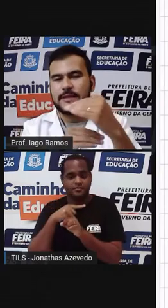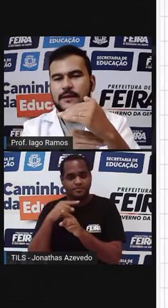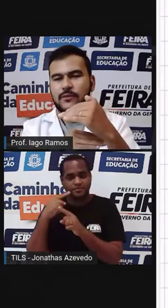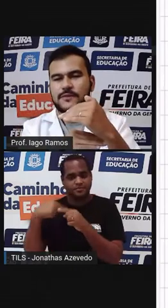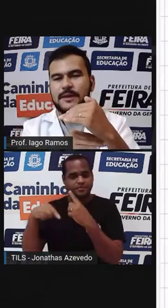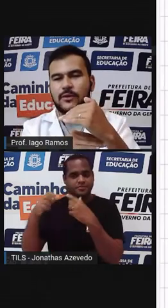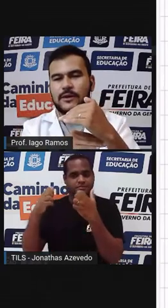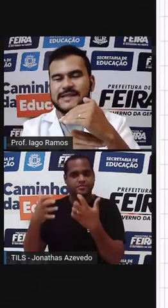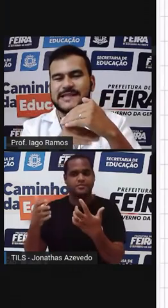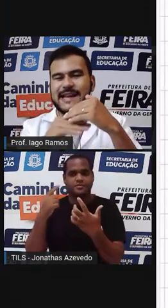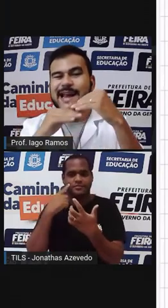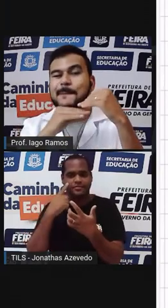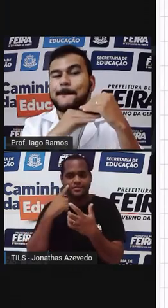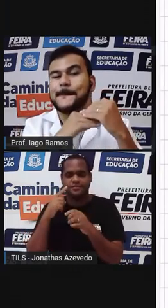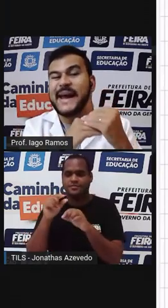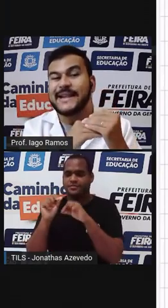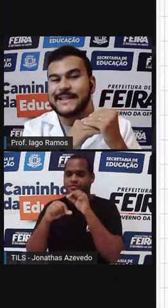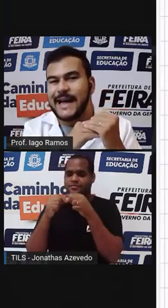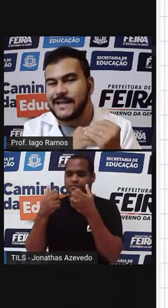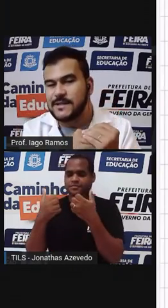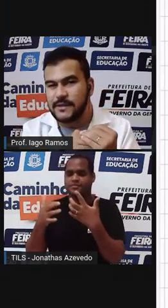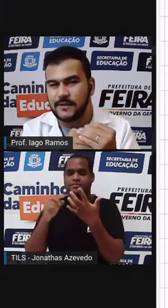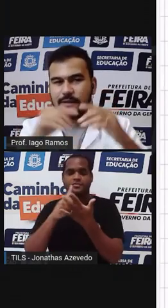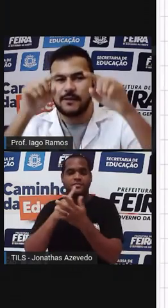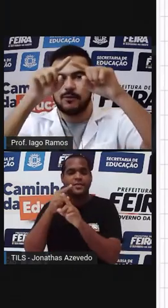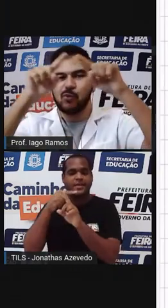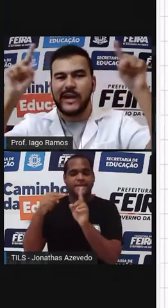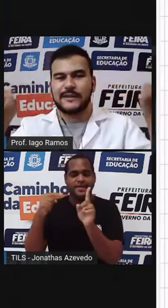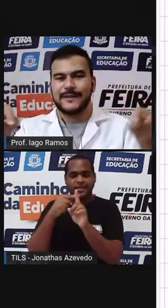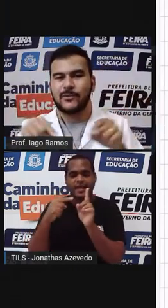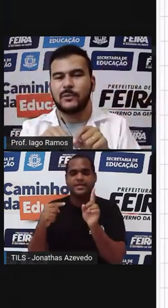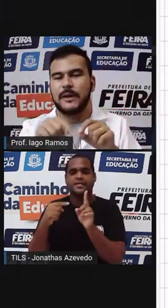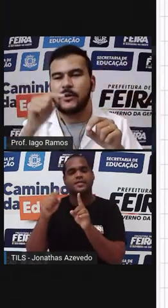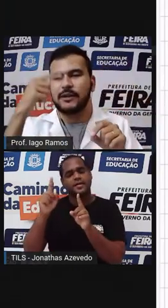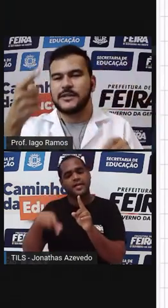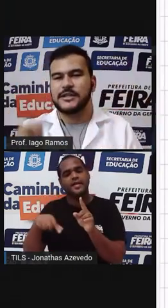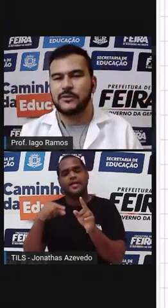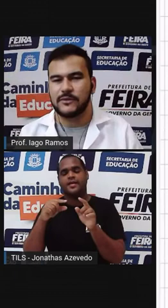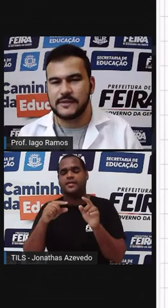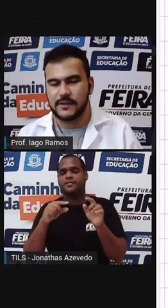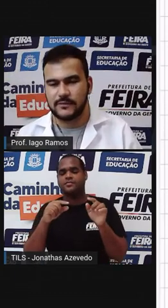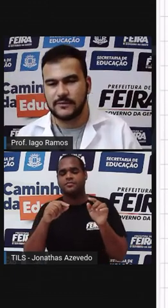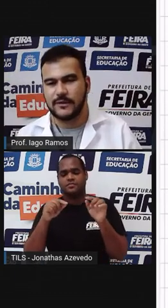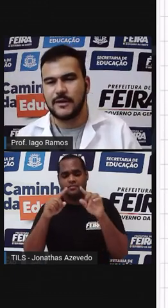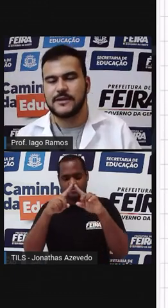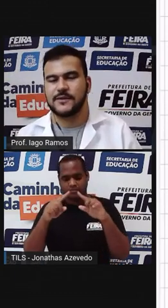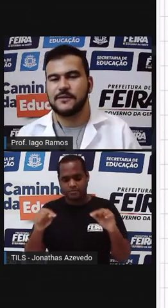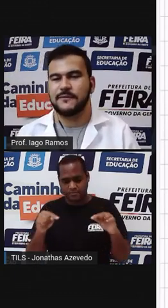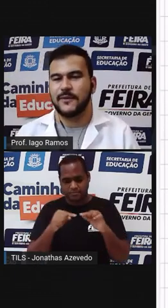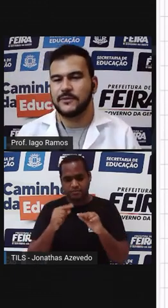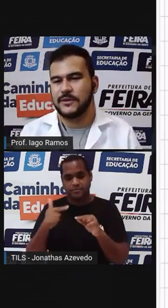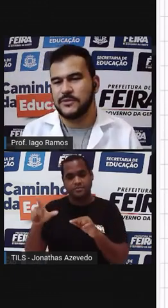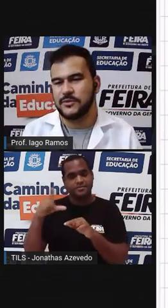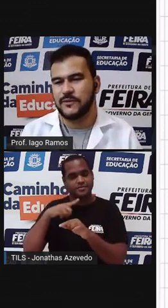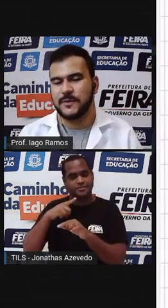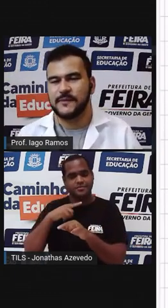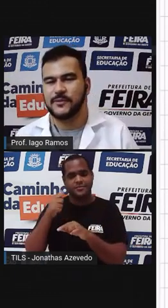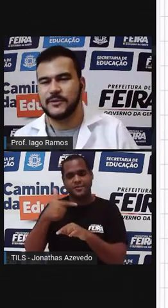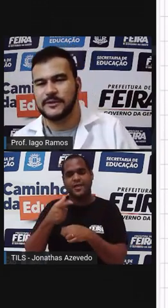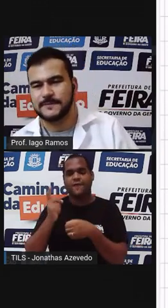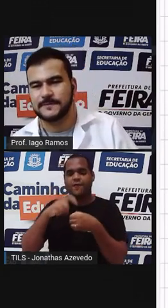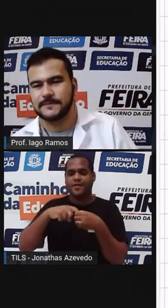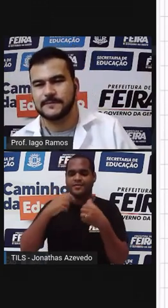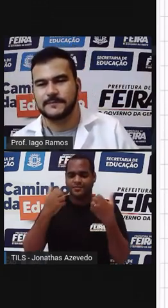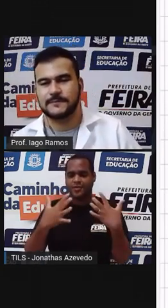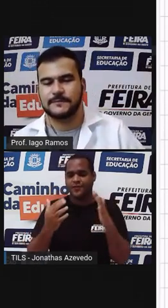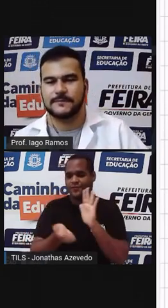um desses retângulos menores é metade do retângulo maior que tinha o losango. Olha só, voltando de novo para a